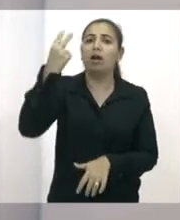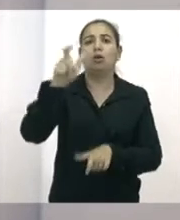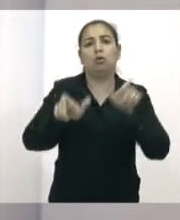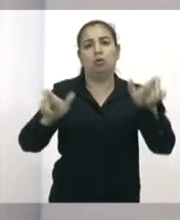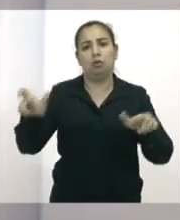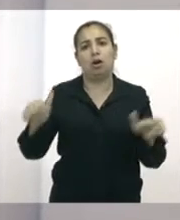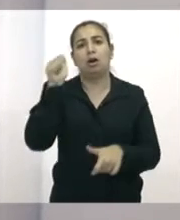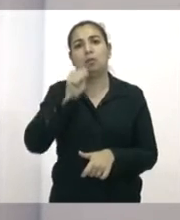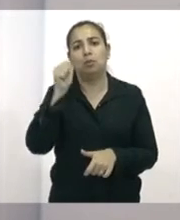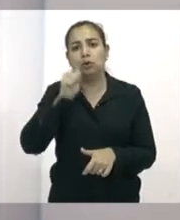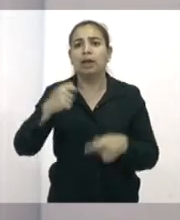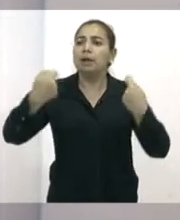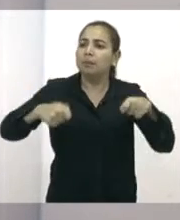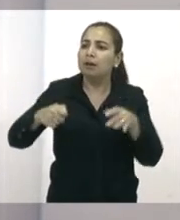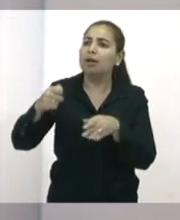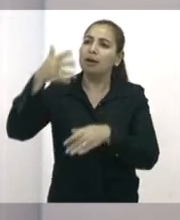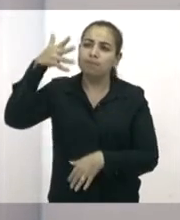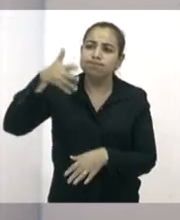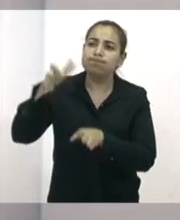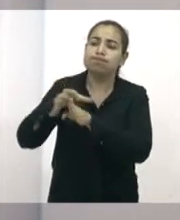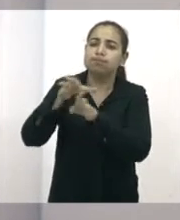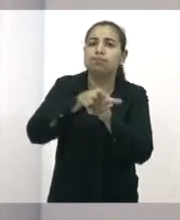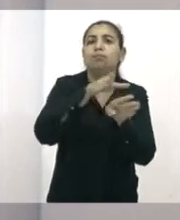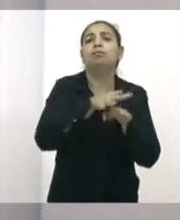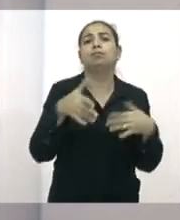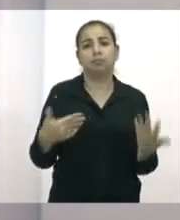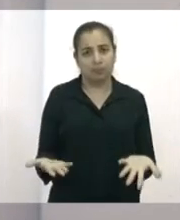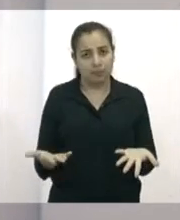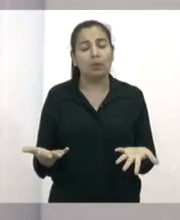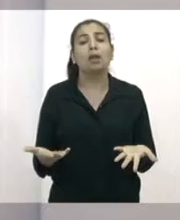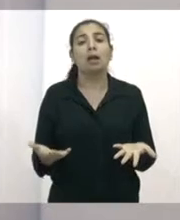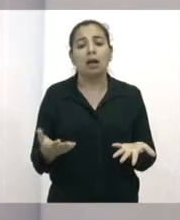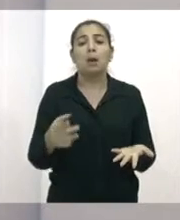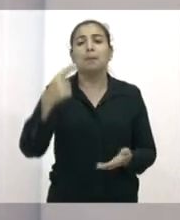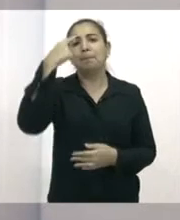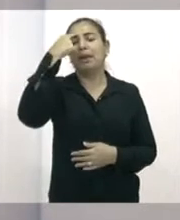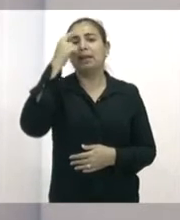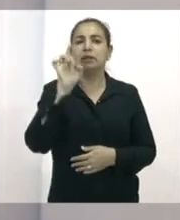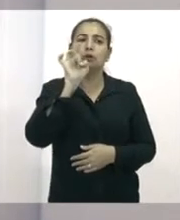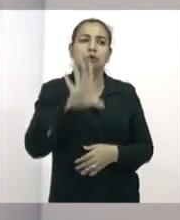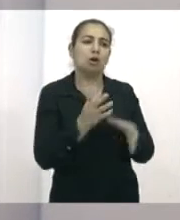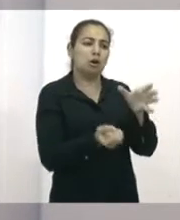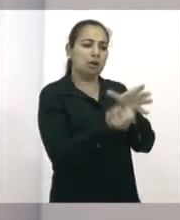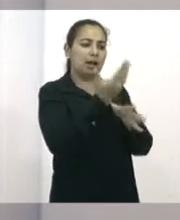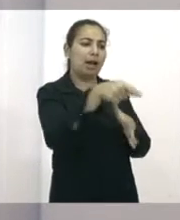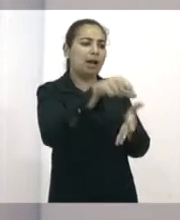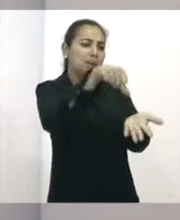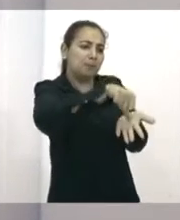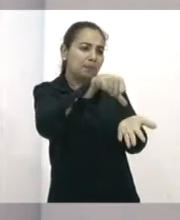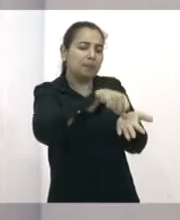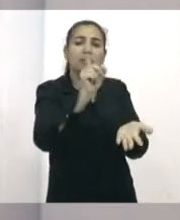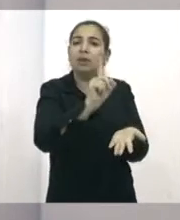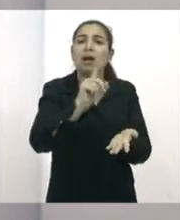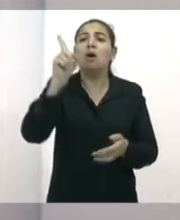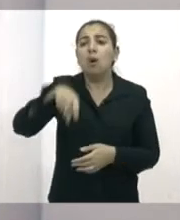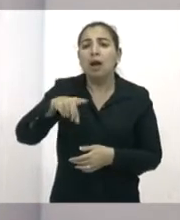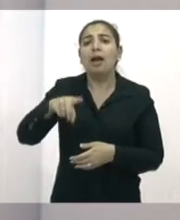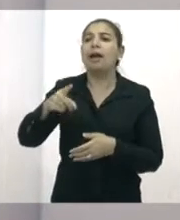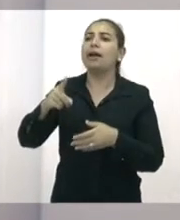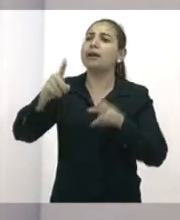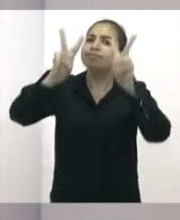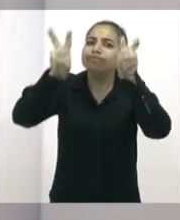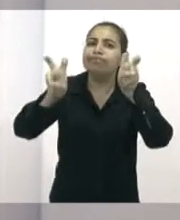exige investimentos, que não é você simplesmente construir um equipamento, mas é você trabalhar cotidianamente essa